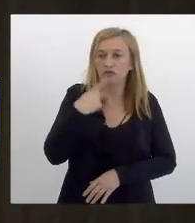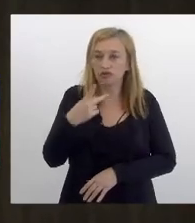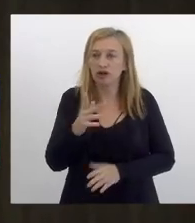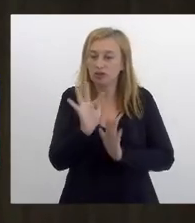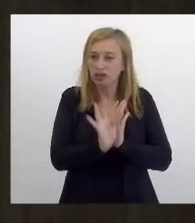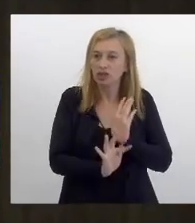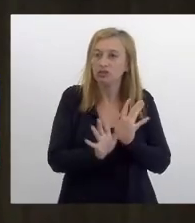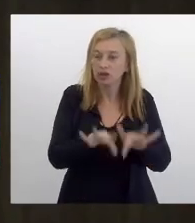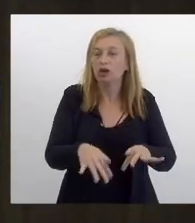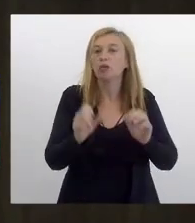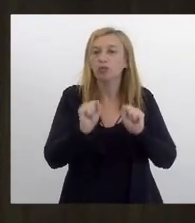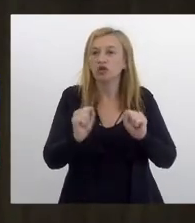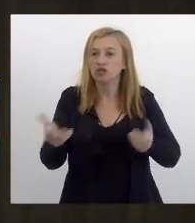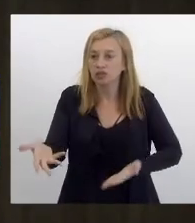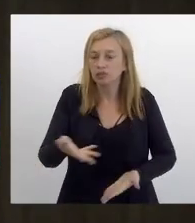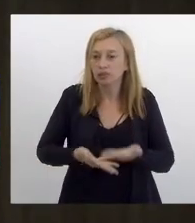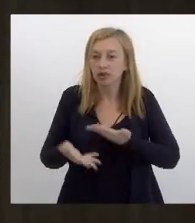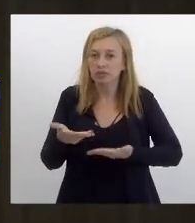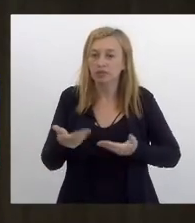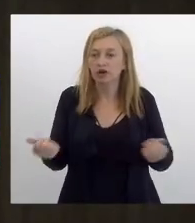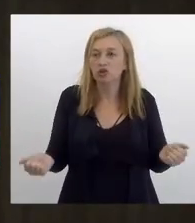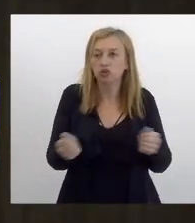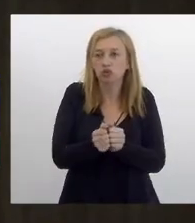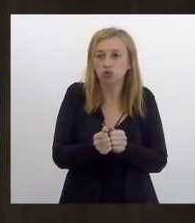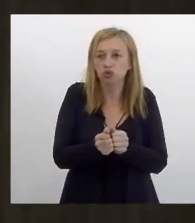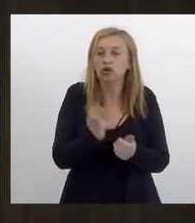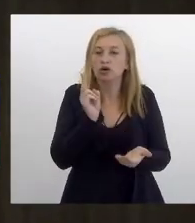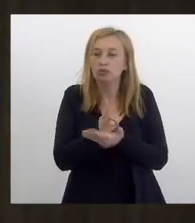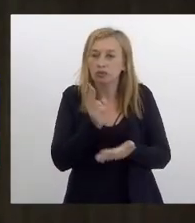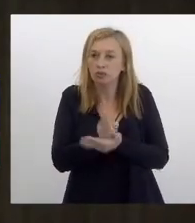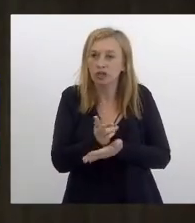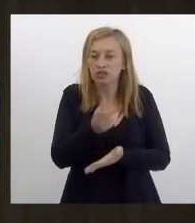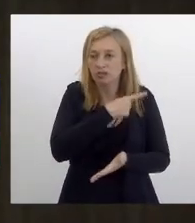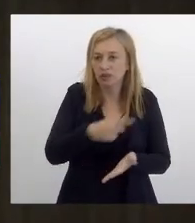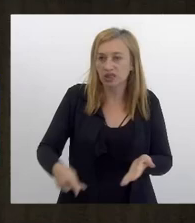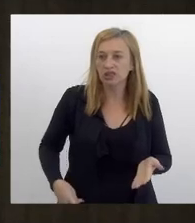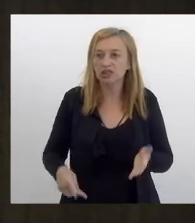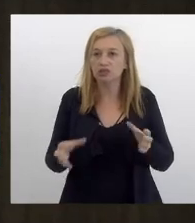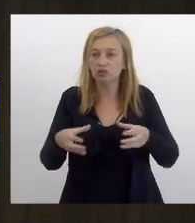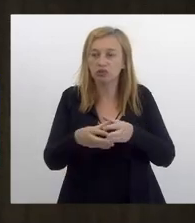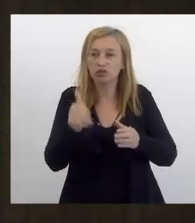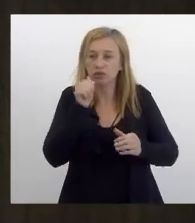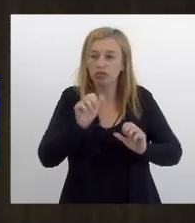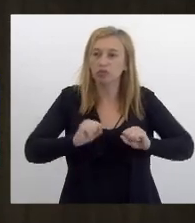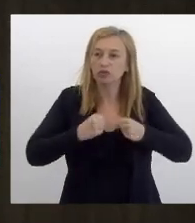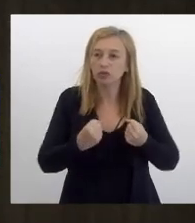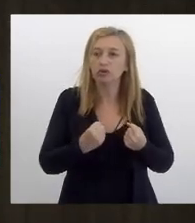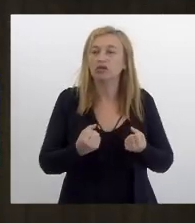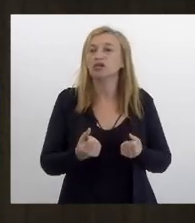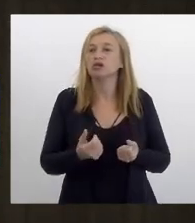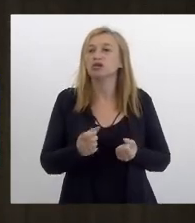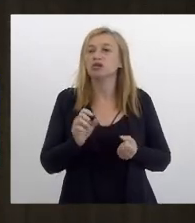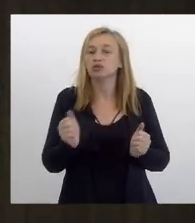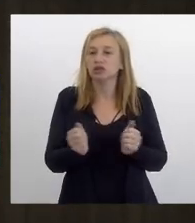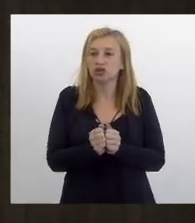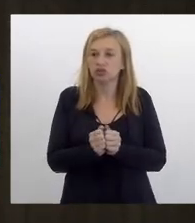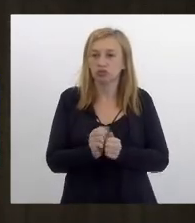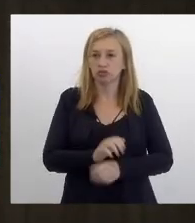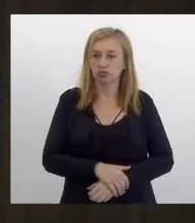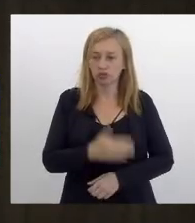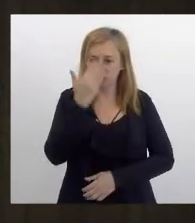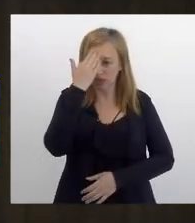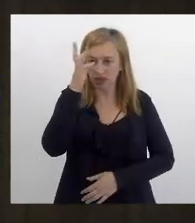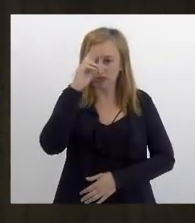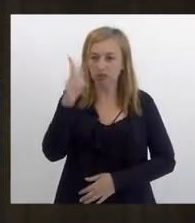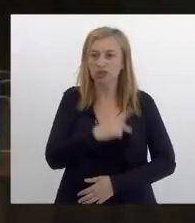possa participar coparticipar ainda que sob a presidência da Comissão de Mulheres mas que a gente possa participar em conjunto obrigado